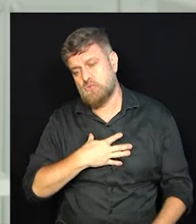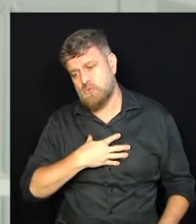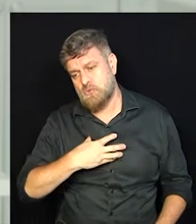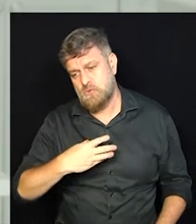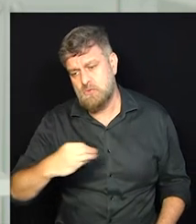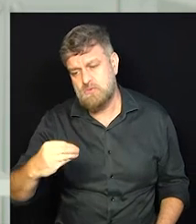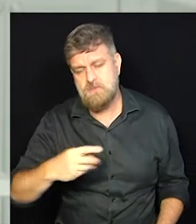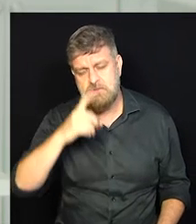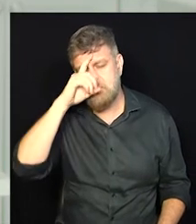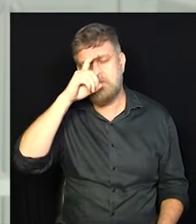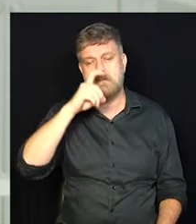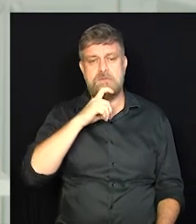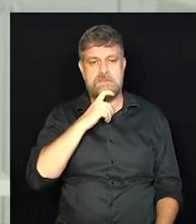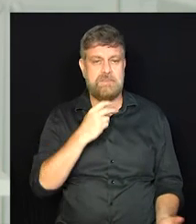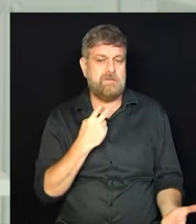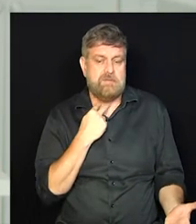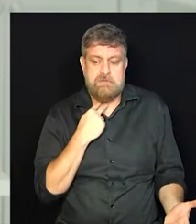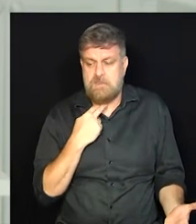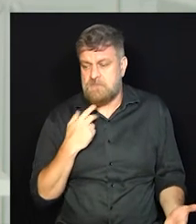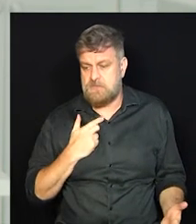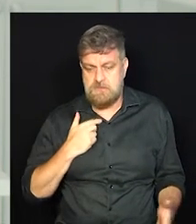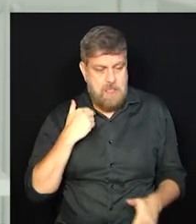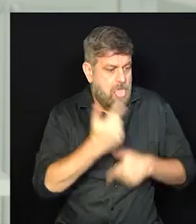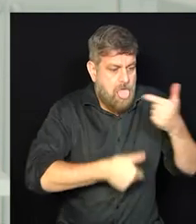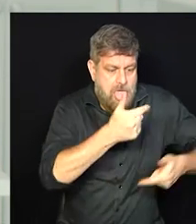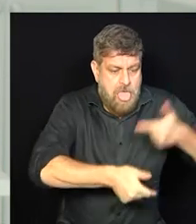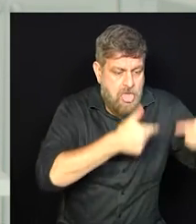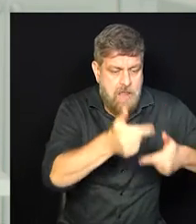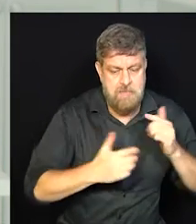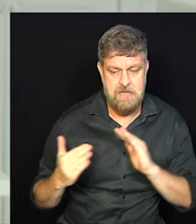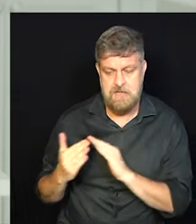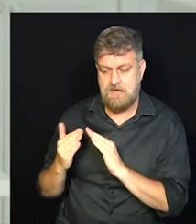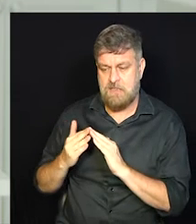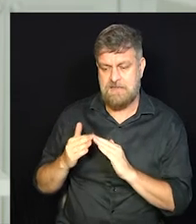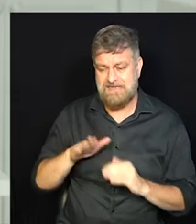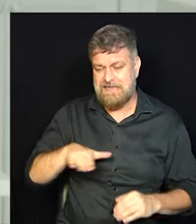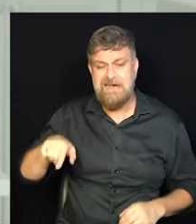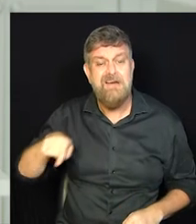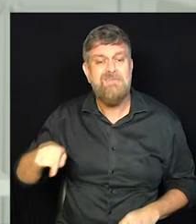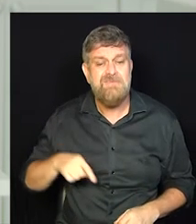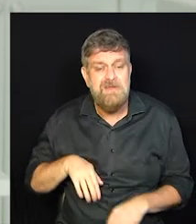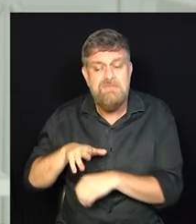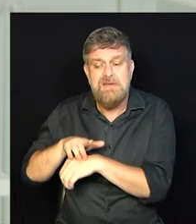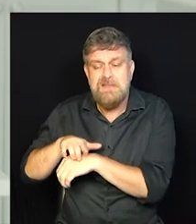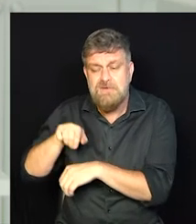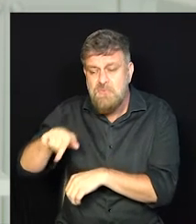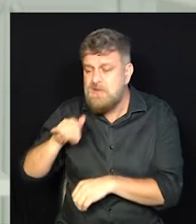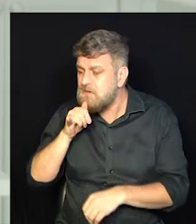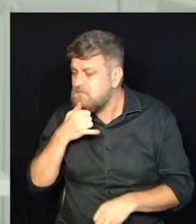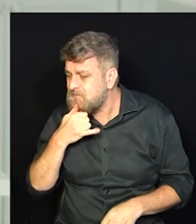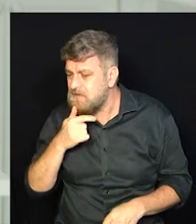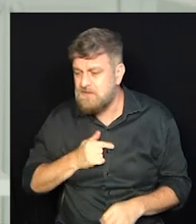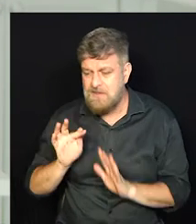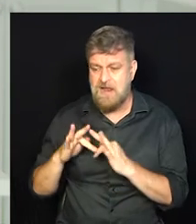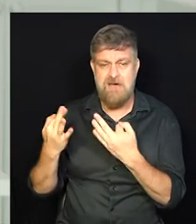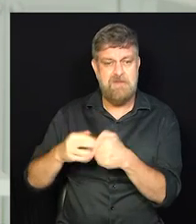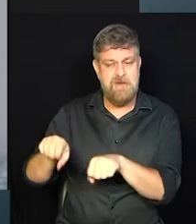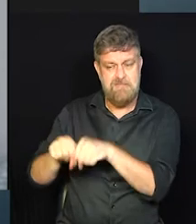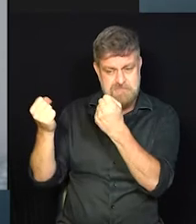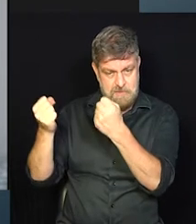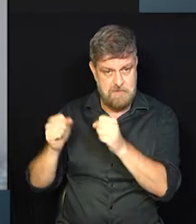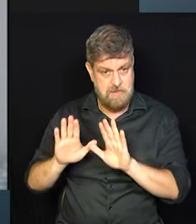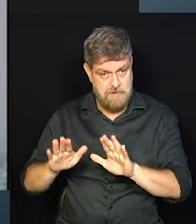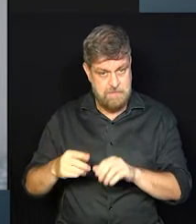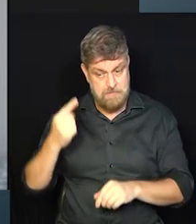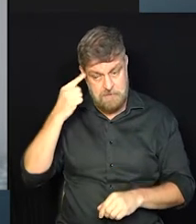e ficar mais tranquila. Porque não adianta também a gente atropelar tudo. Criança doente, criança infeliz, a família inteira desestruturada